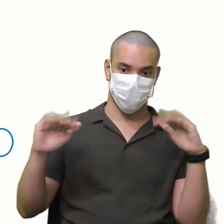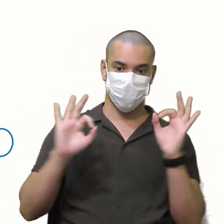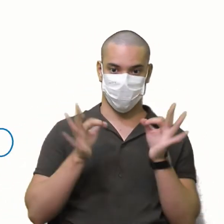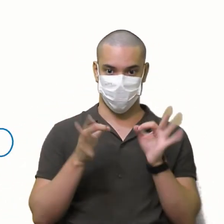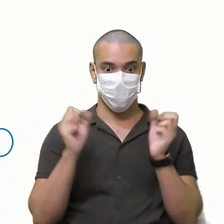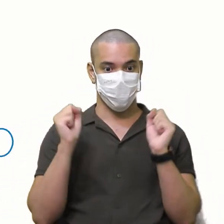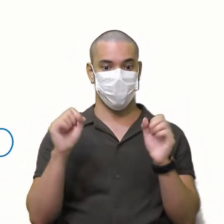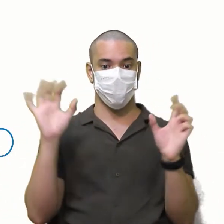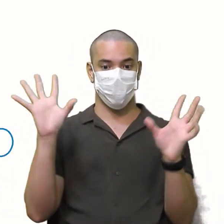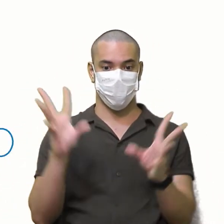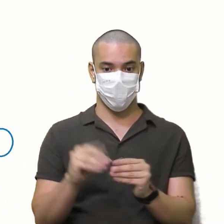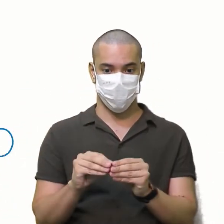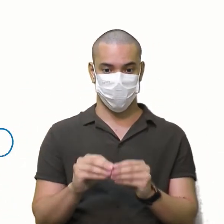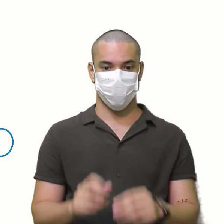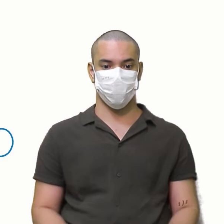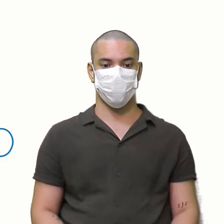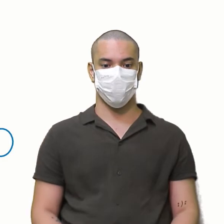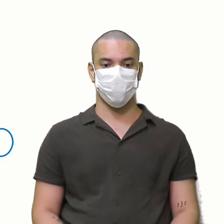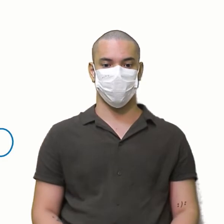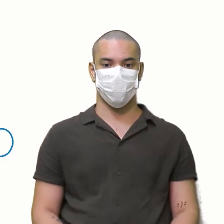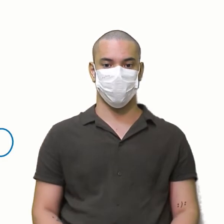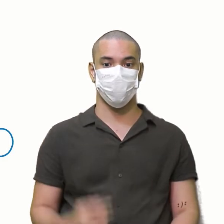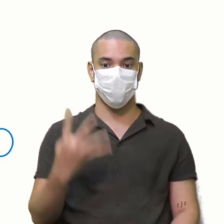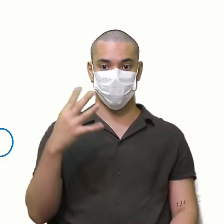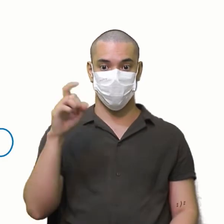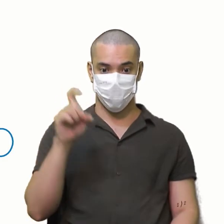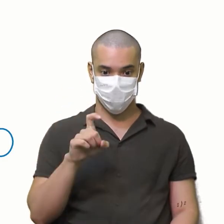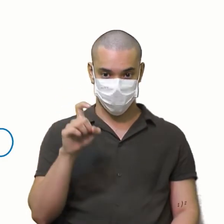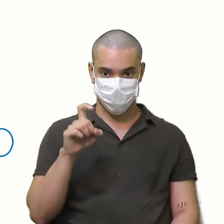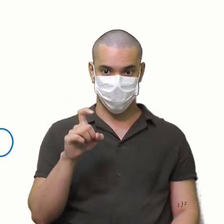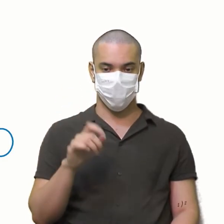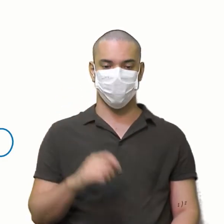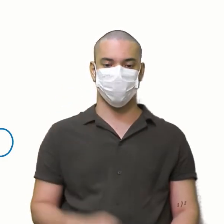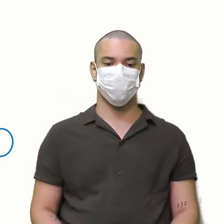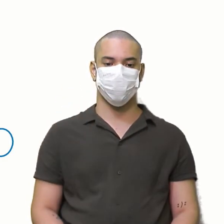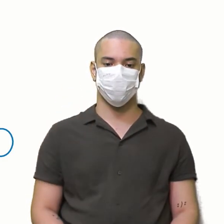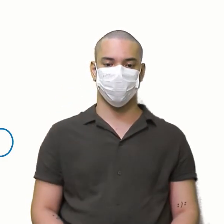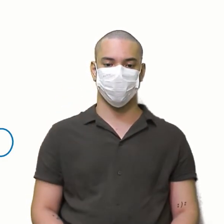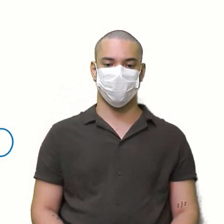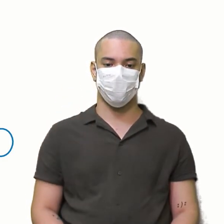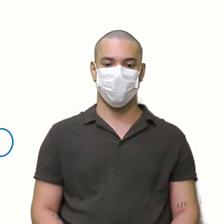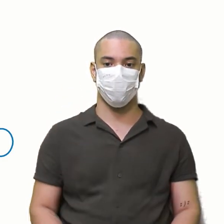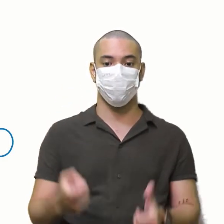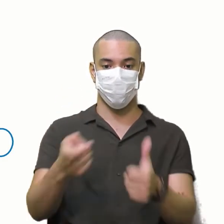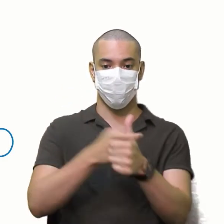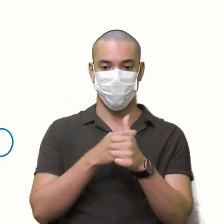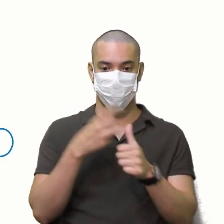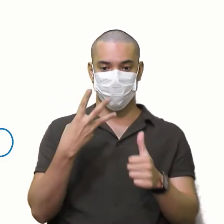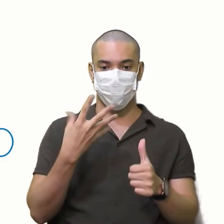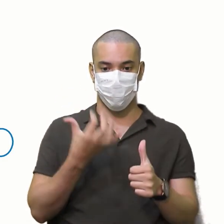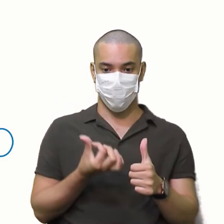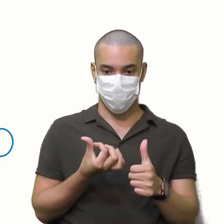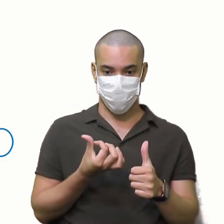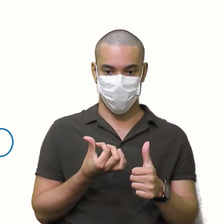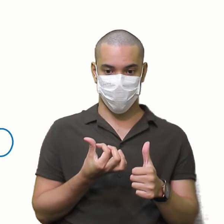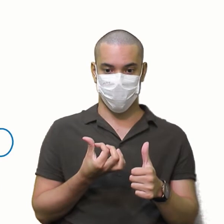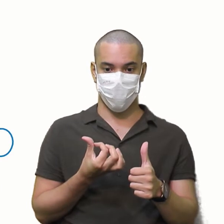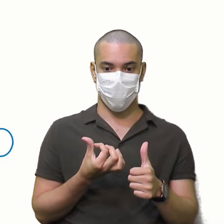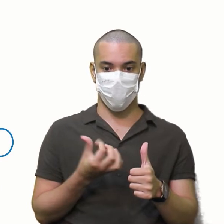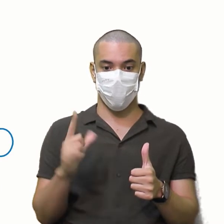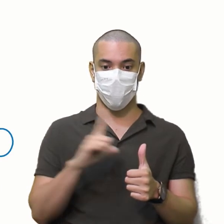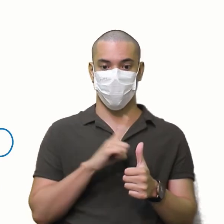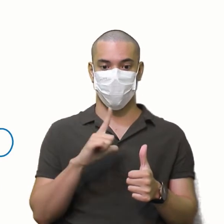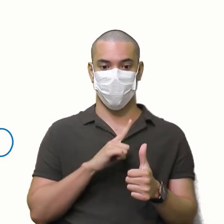já né 8X 8X Menos 4X 4X 4X Tô devendo 36 Tenho só